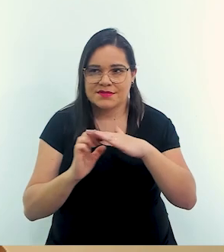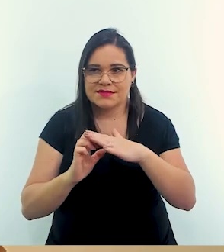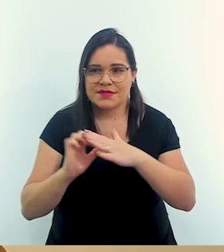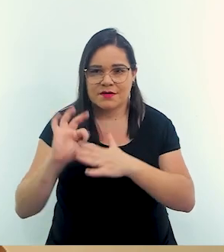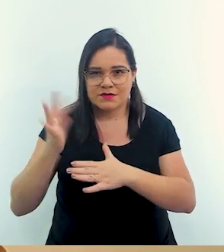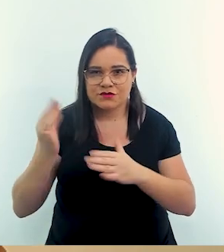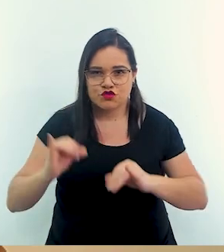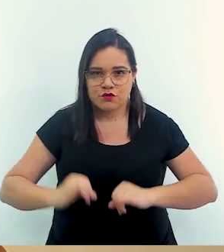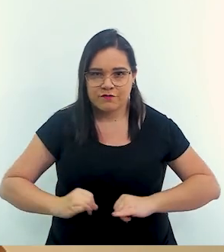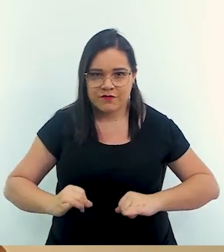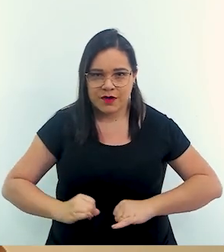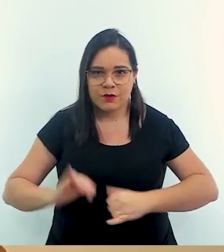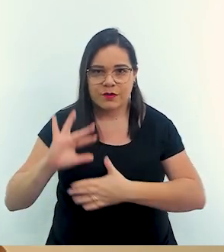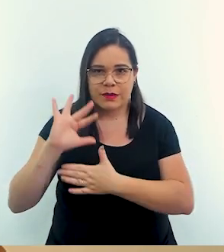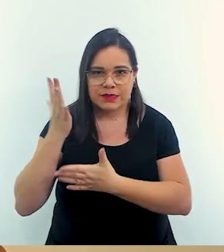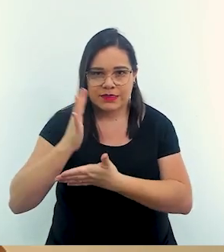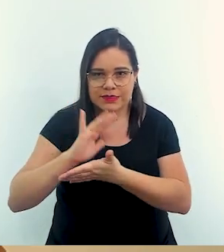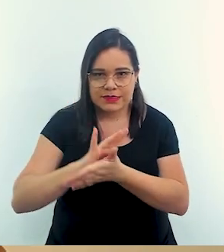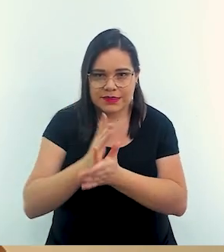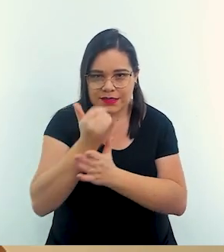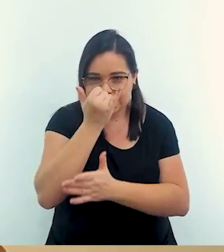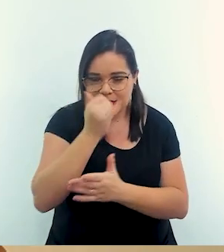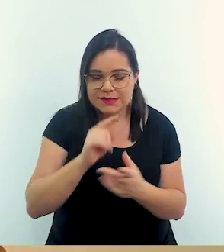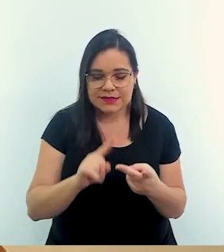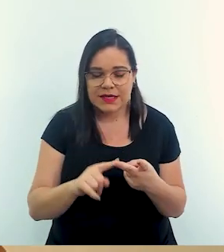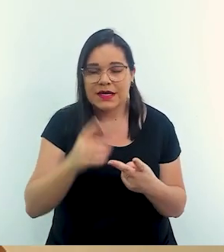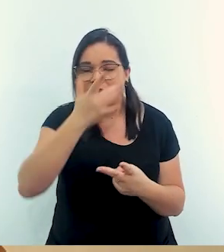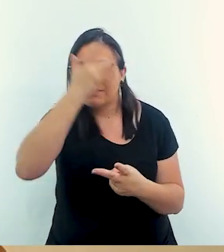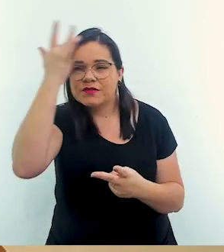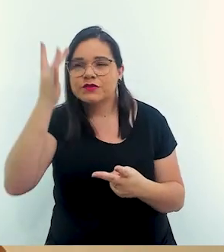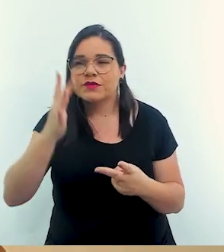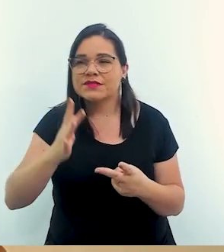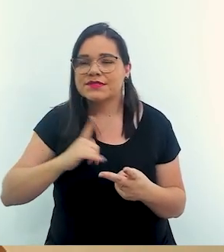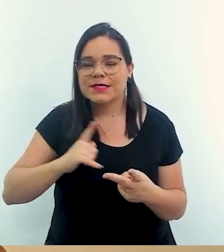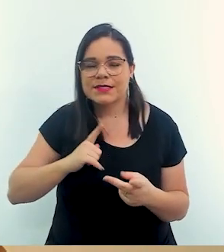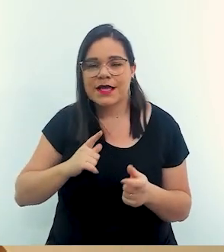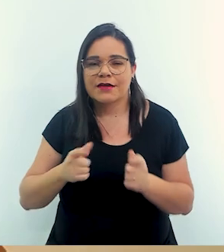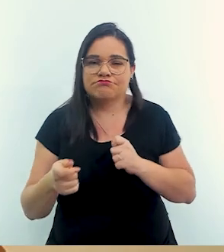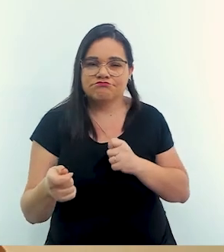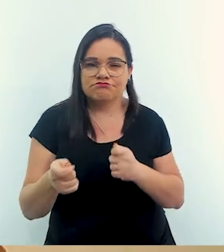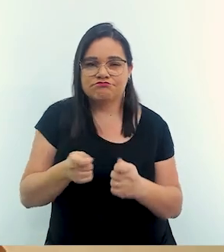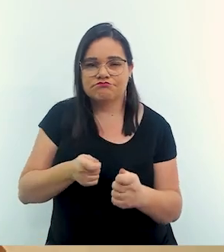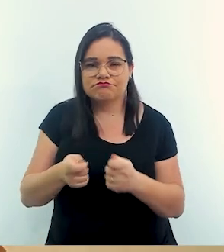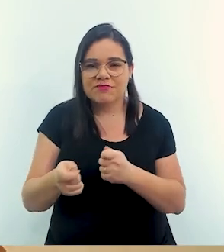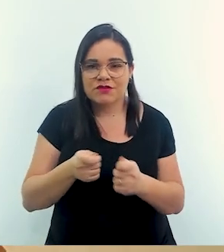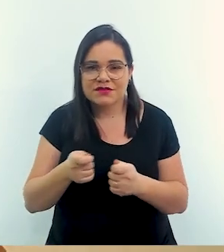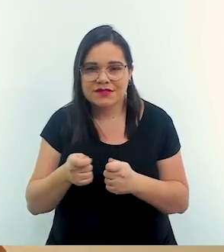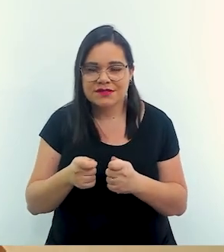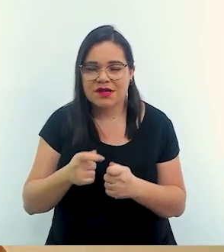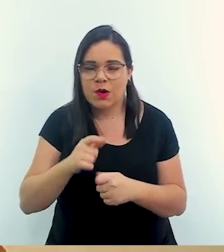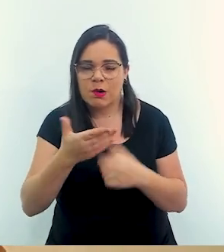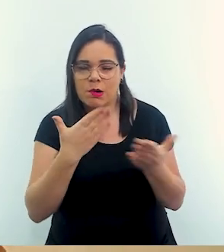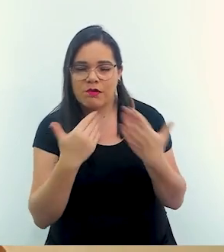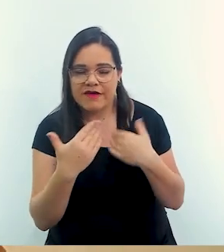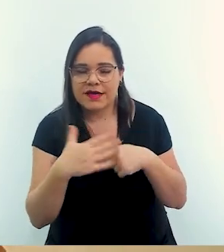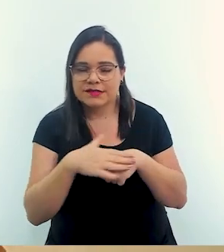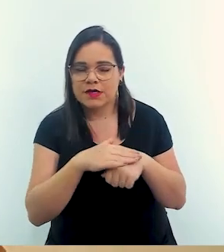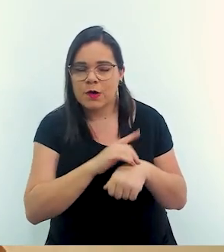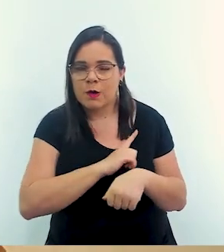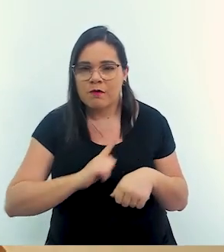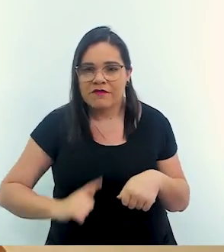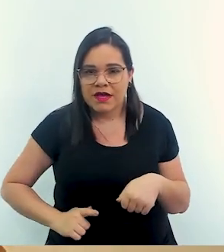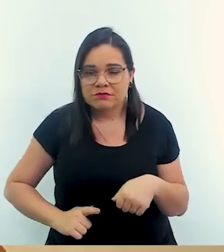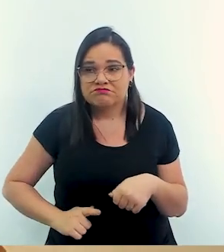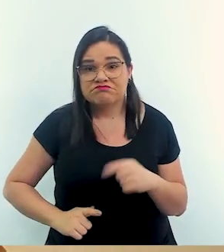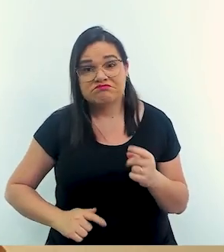atingido e pessoas que muitas vezes tem um poder de articulação de um advocacy com um governo maior isso de certa